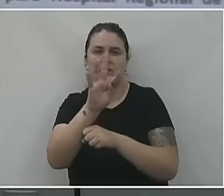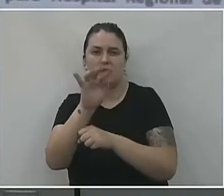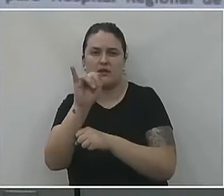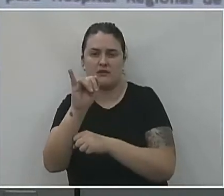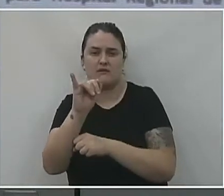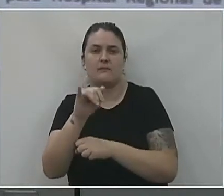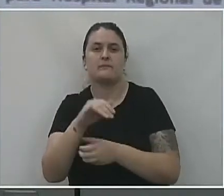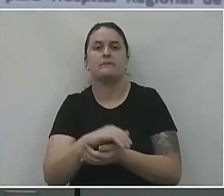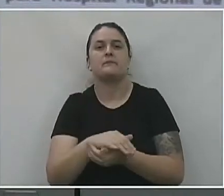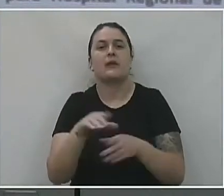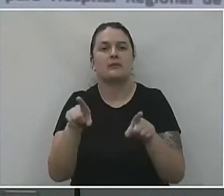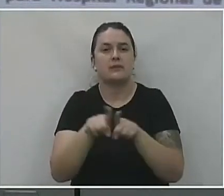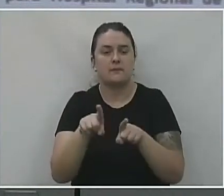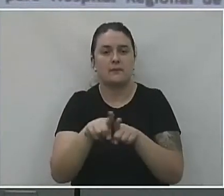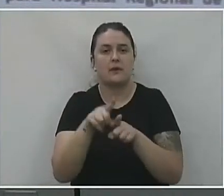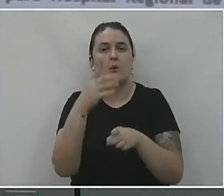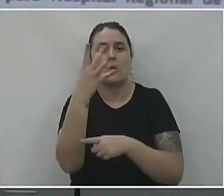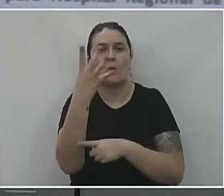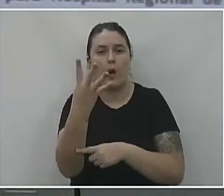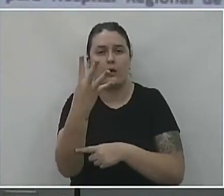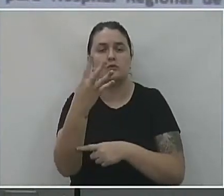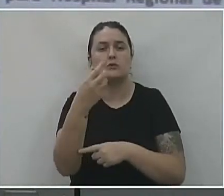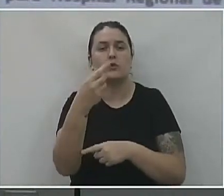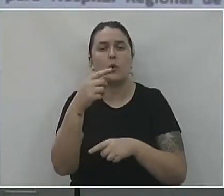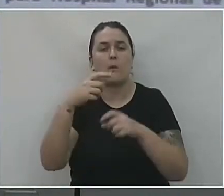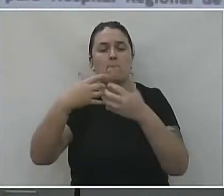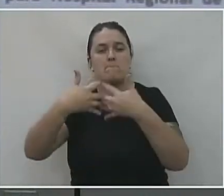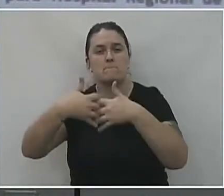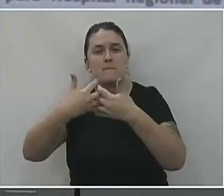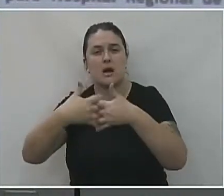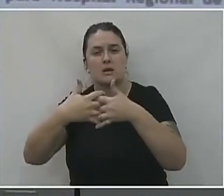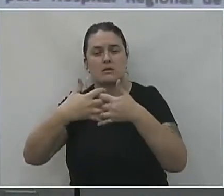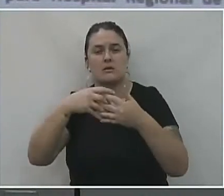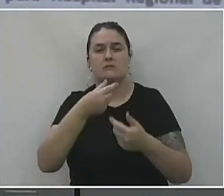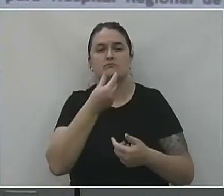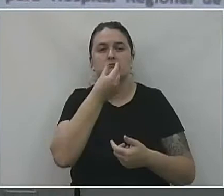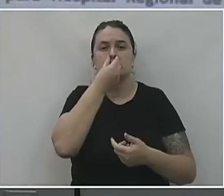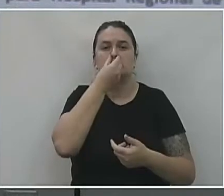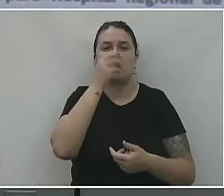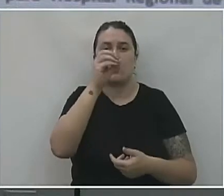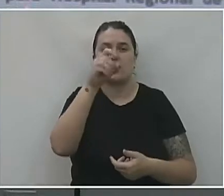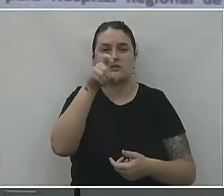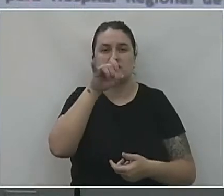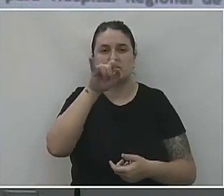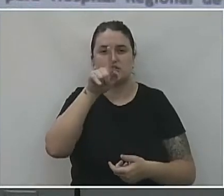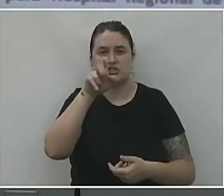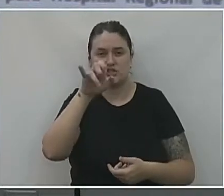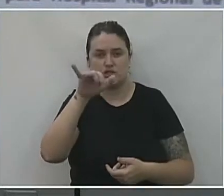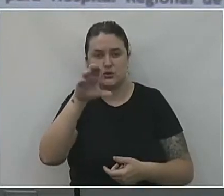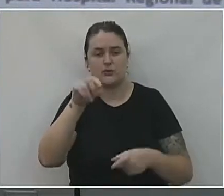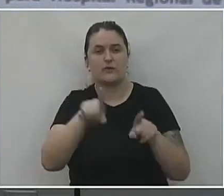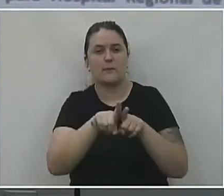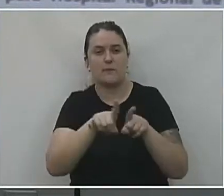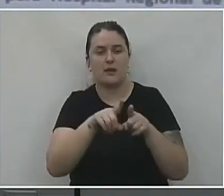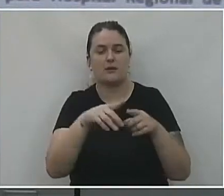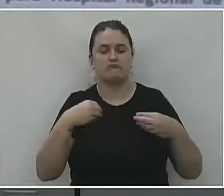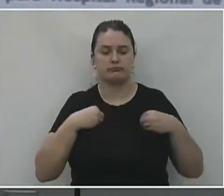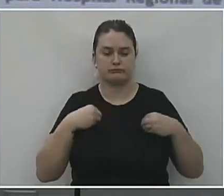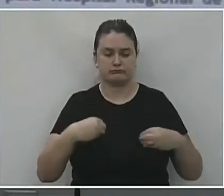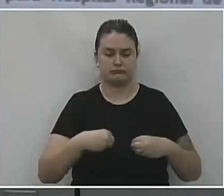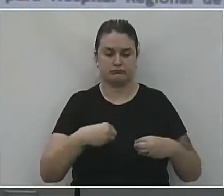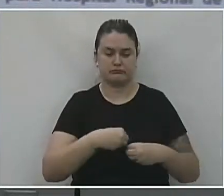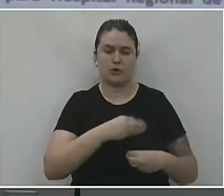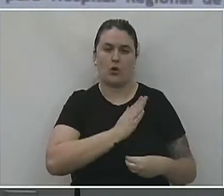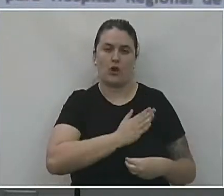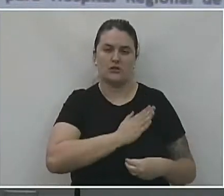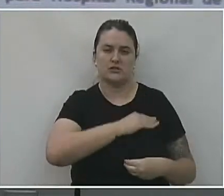regional de 4 respiradores e 4 monitores cardíacos no valor de R$ 360 mil, solicitado